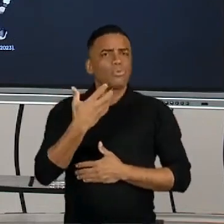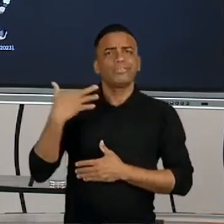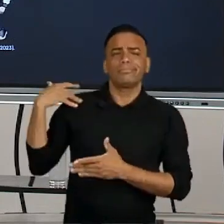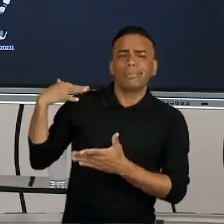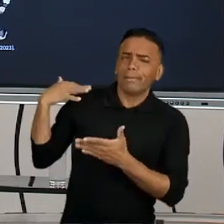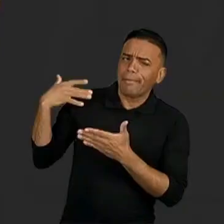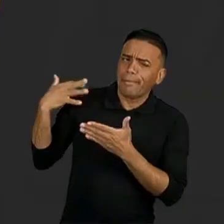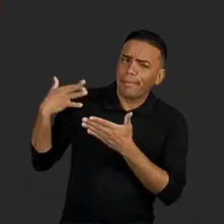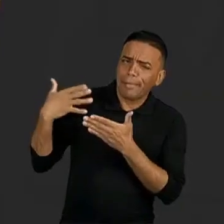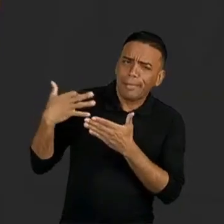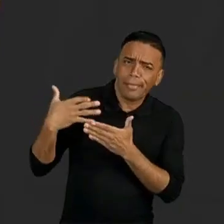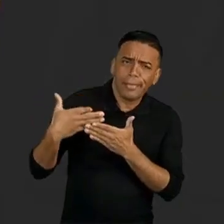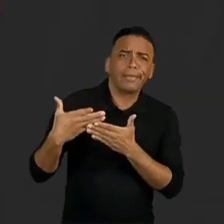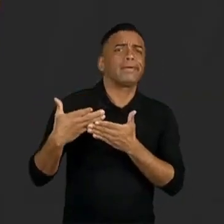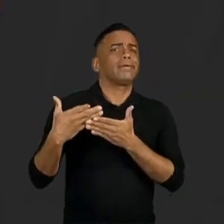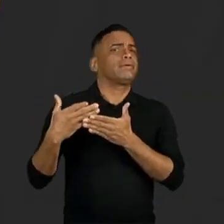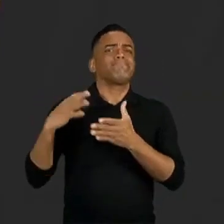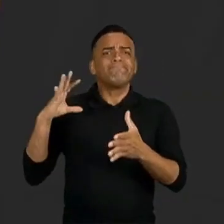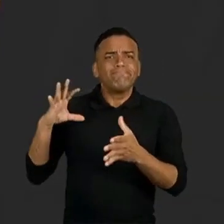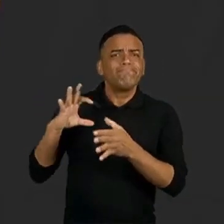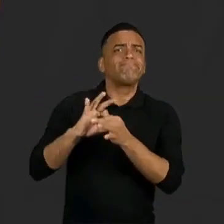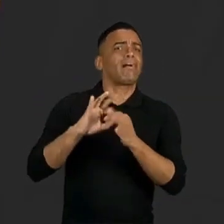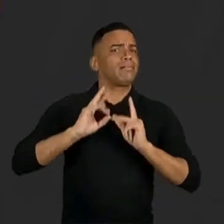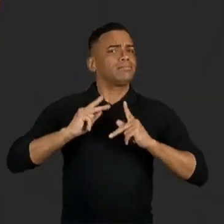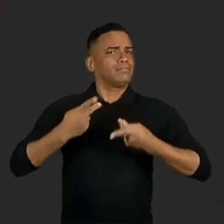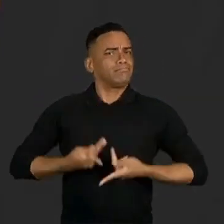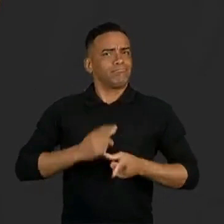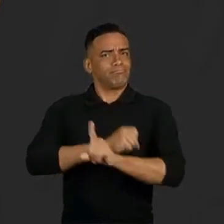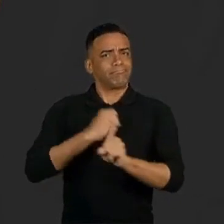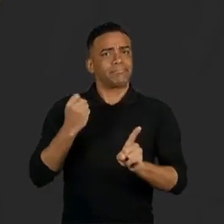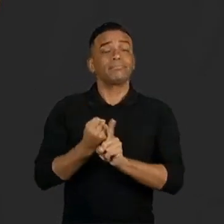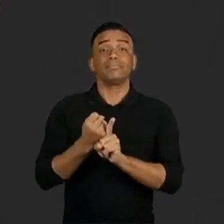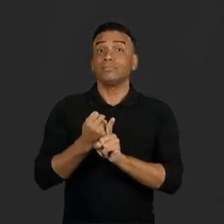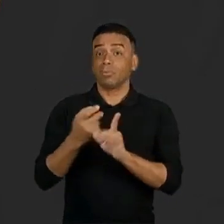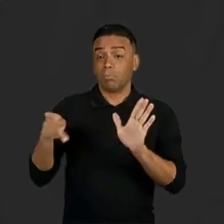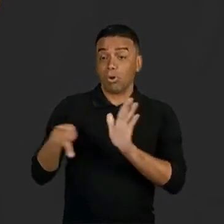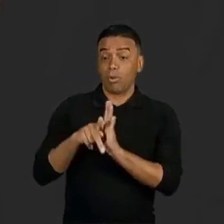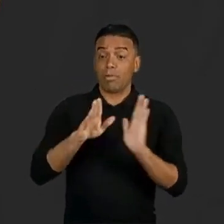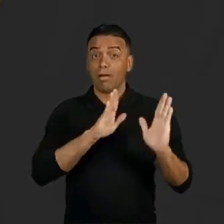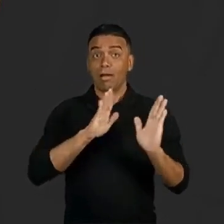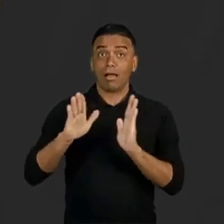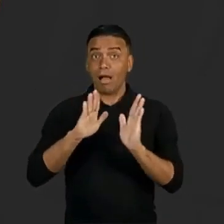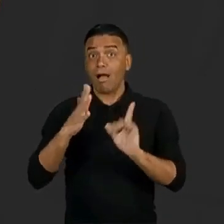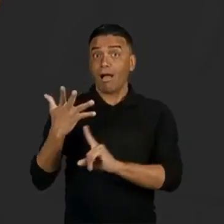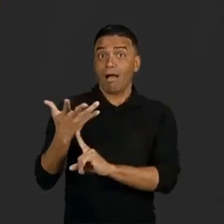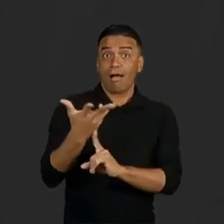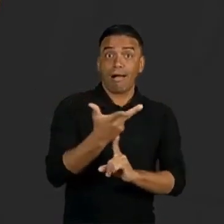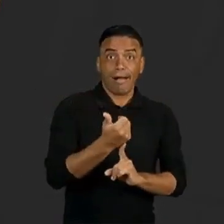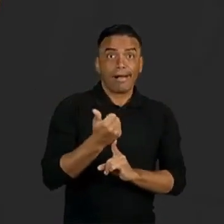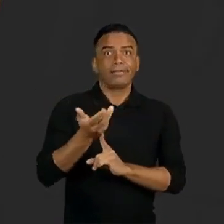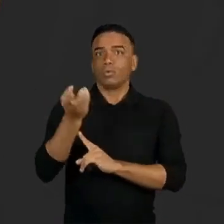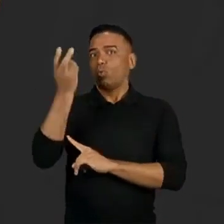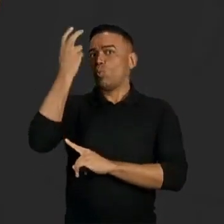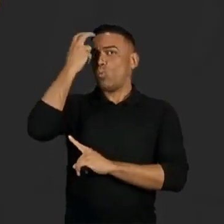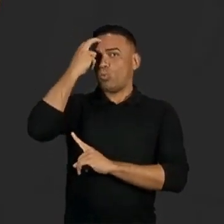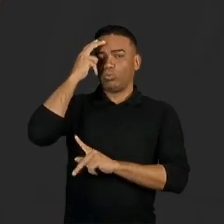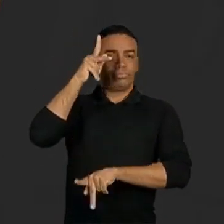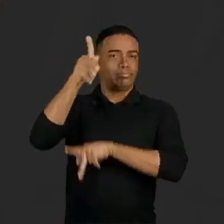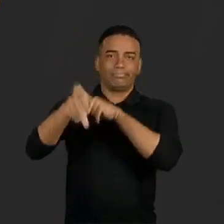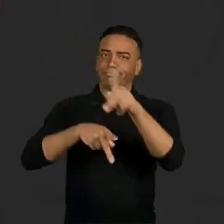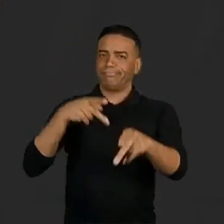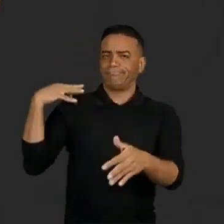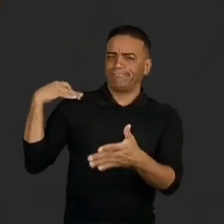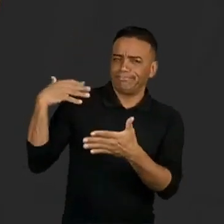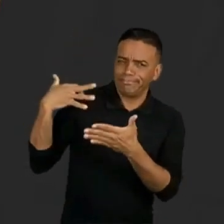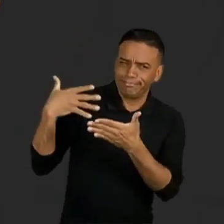remotos. E ela tem sido uma parte importante da história da arte em muitas culturas ao longo dos séculos. A